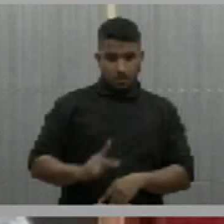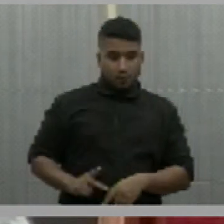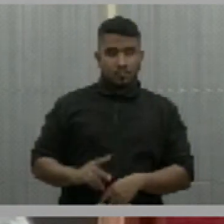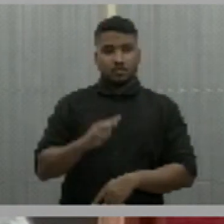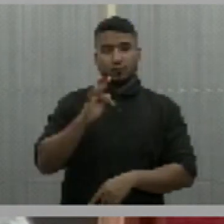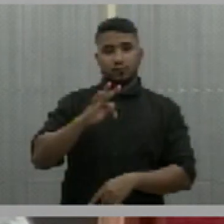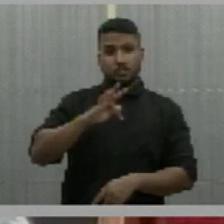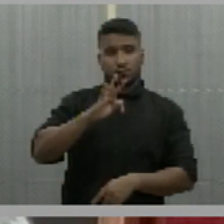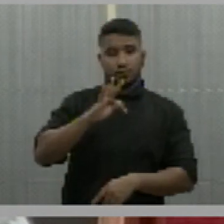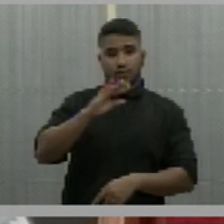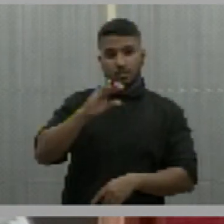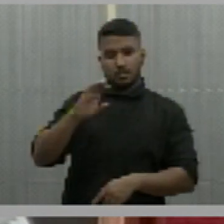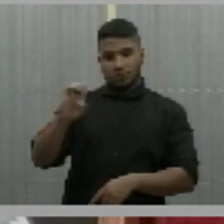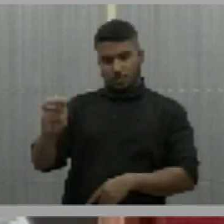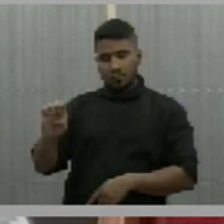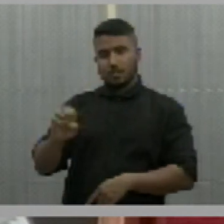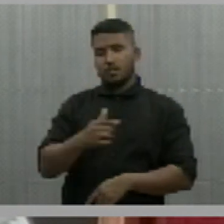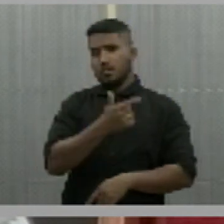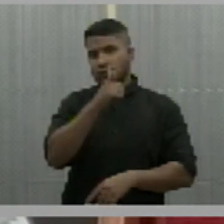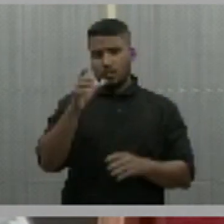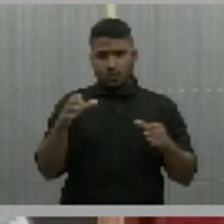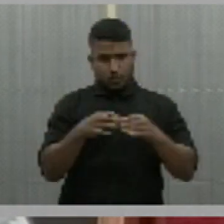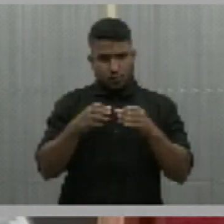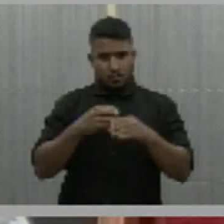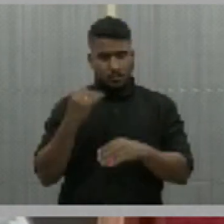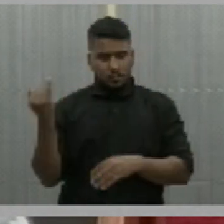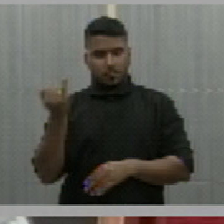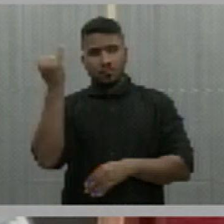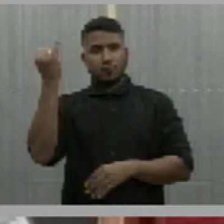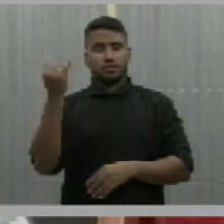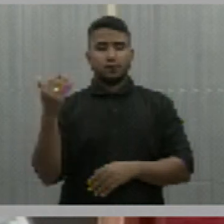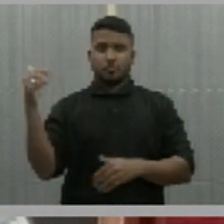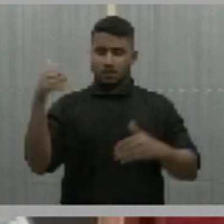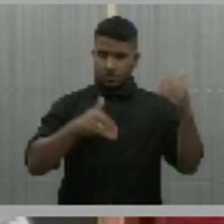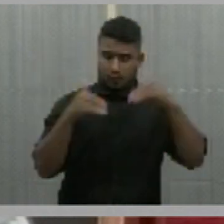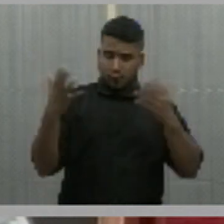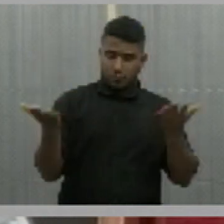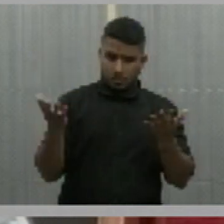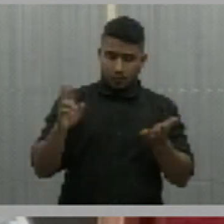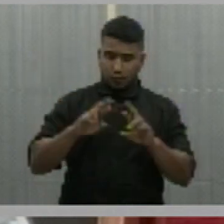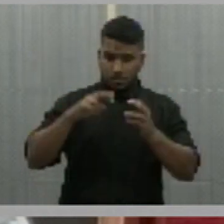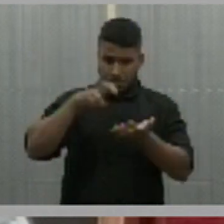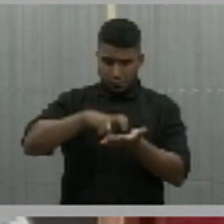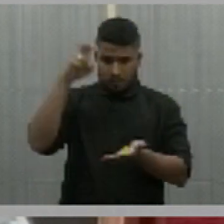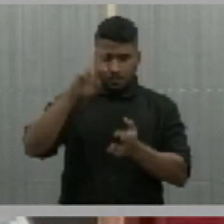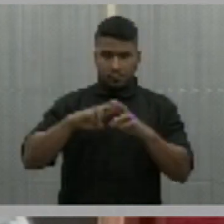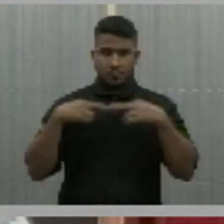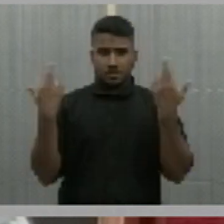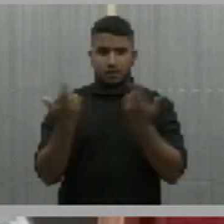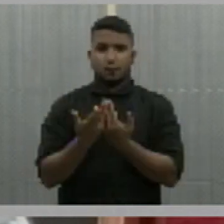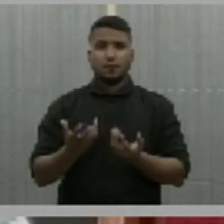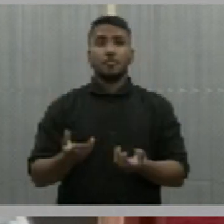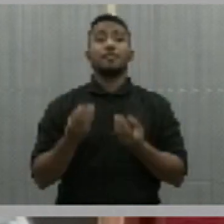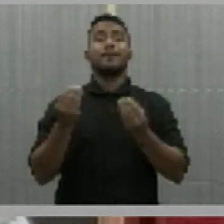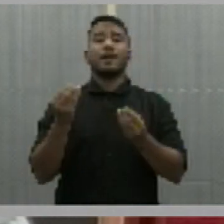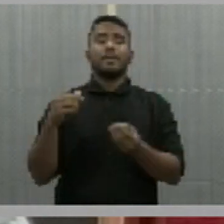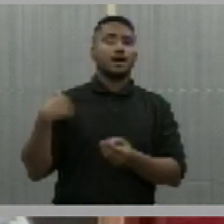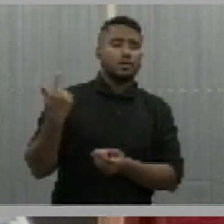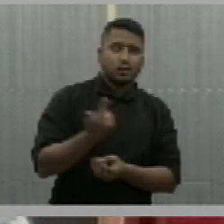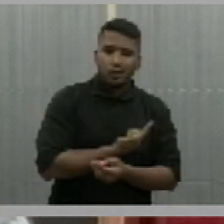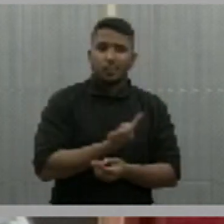tribunal de contas e demais entidades. No sentido, senhor presidente, senhores deputados, de tentarmos